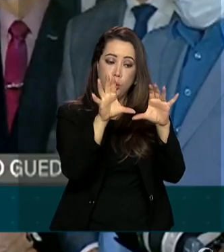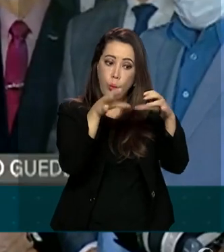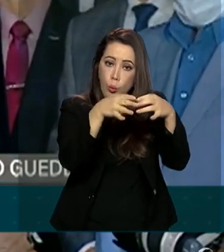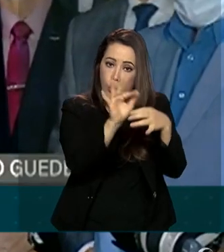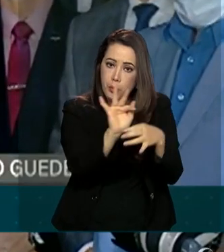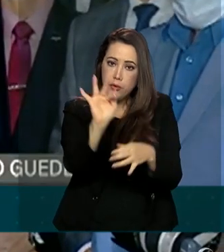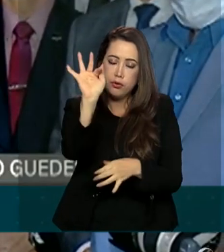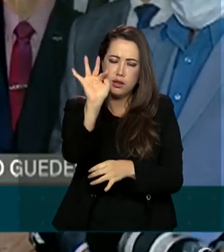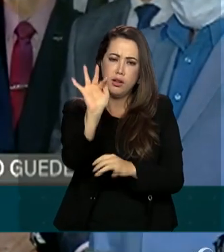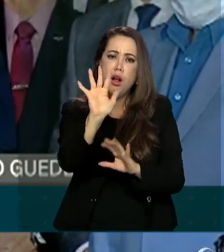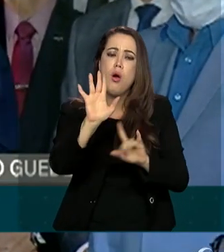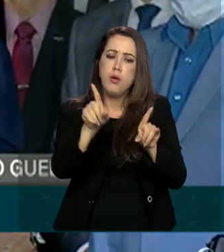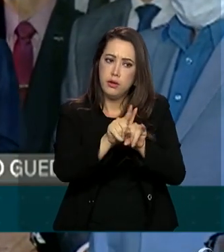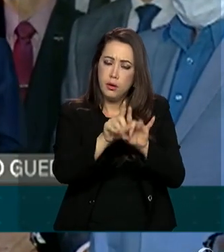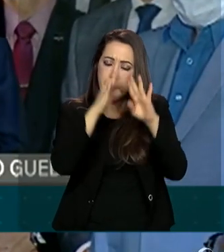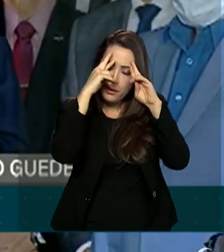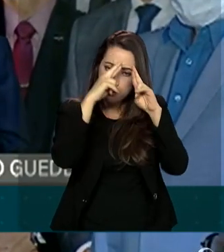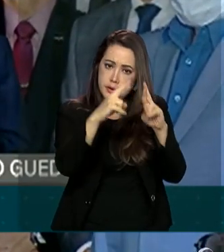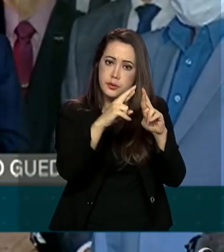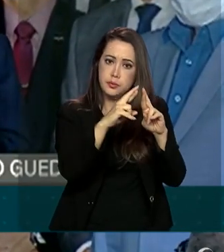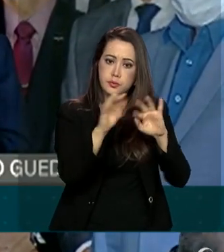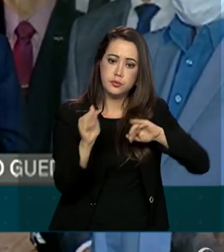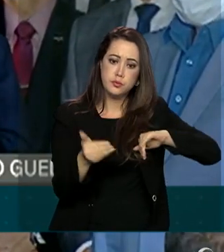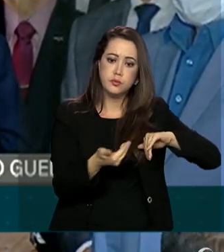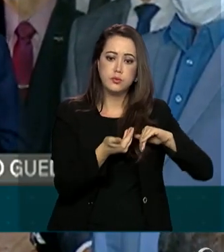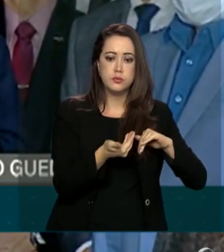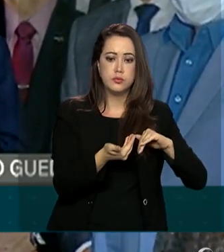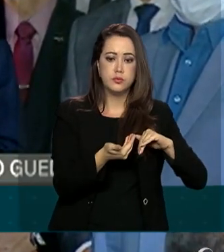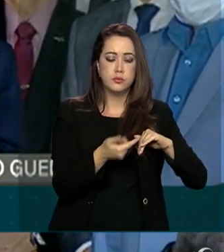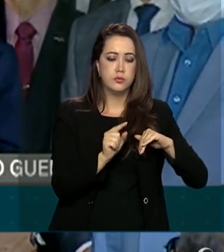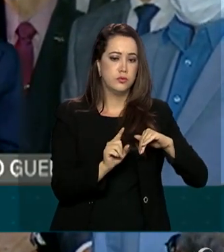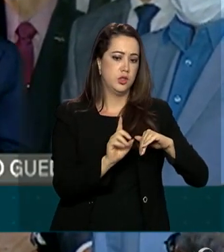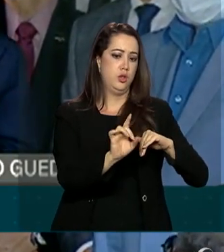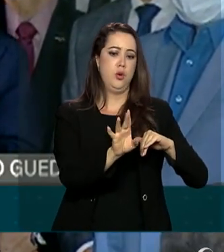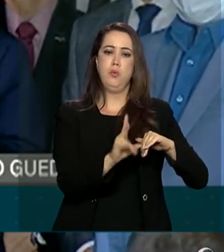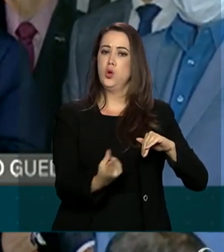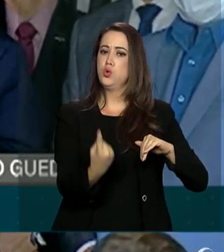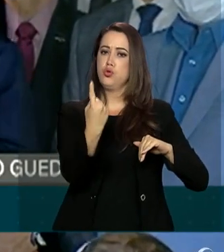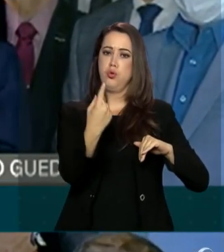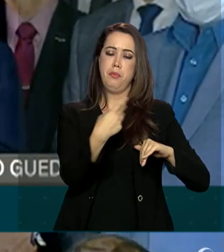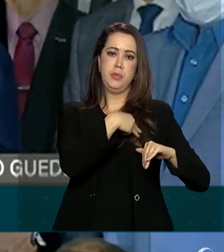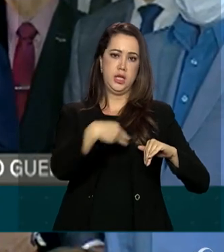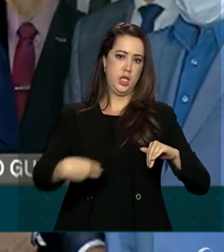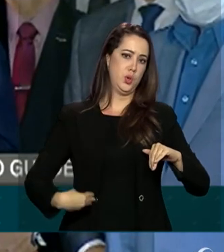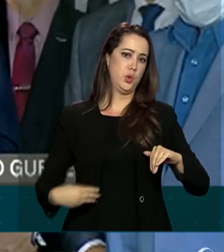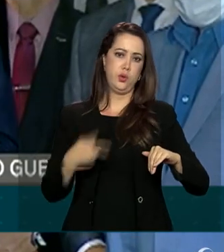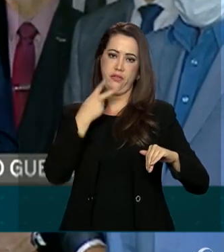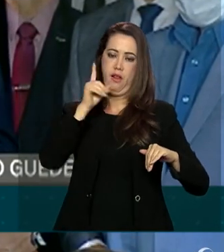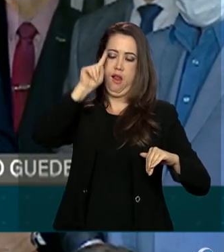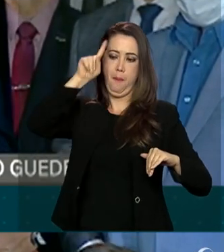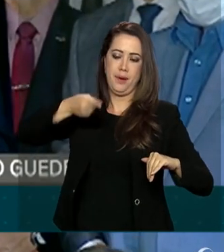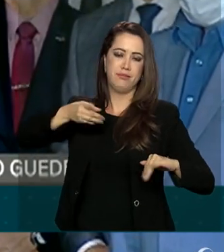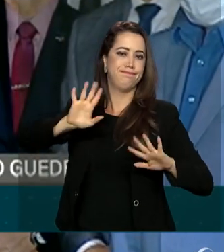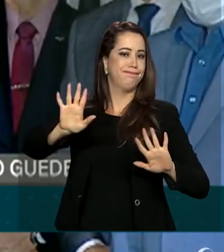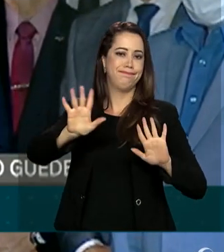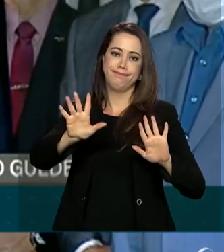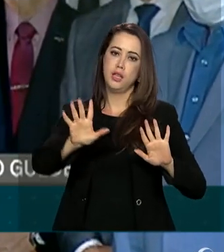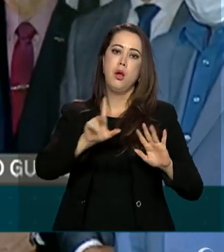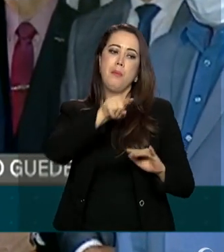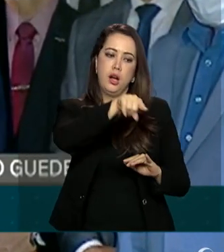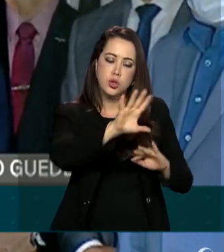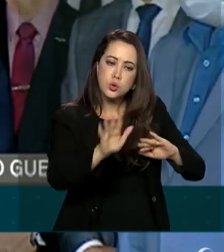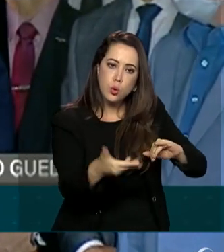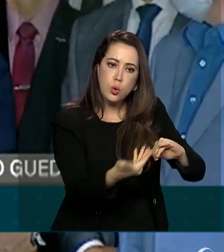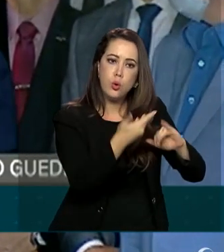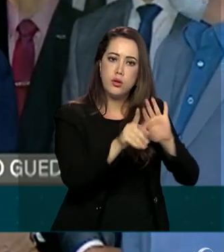e em respeito ao Congresso, não cabe a um ministro da Fazenda e sim a um Congresso legislar as